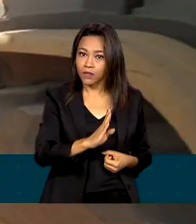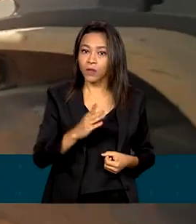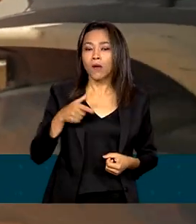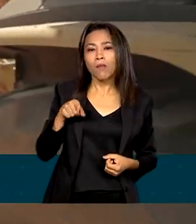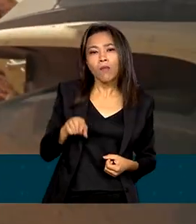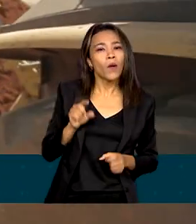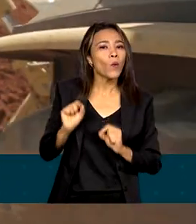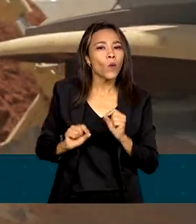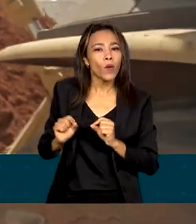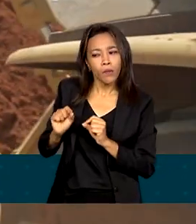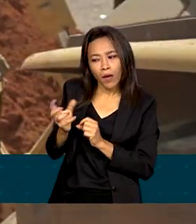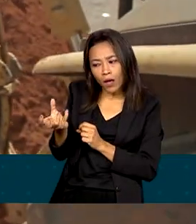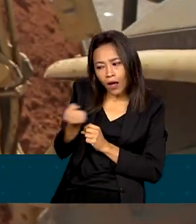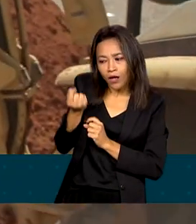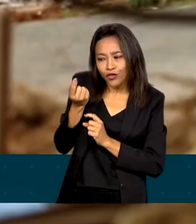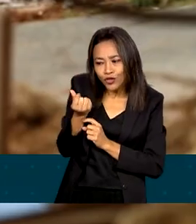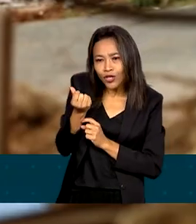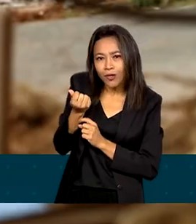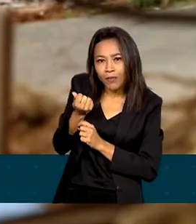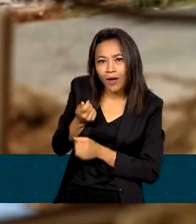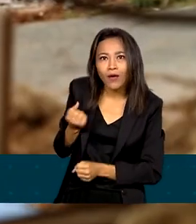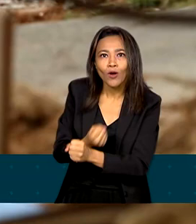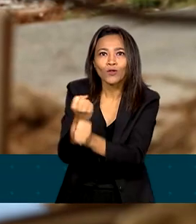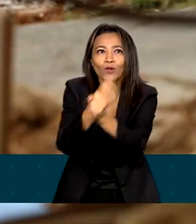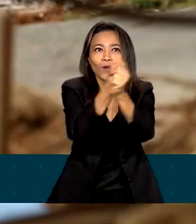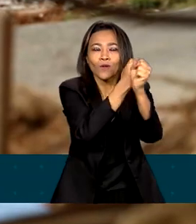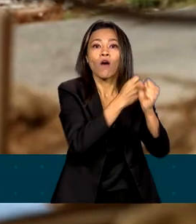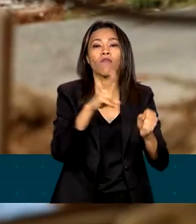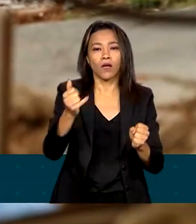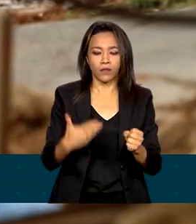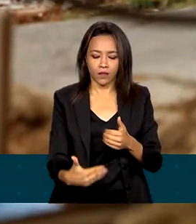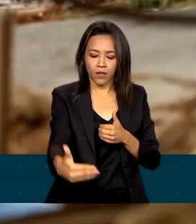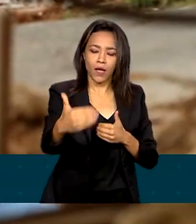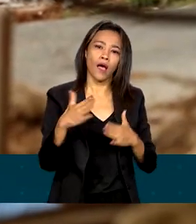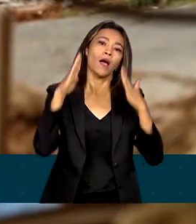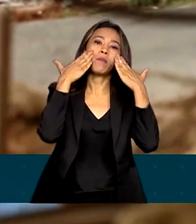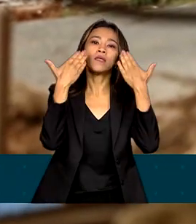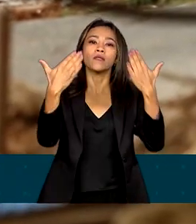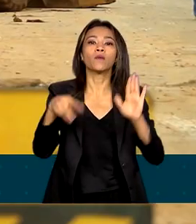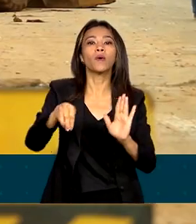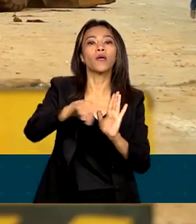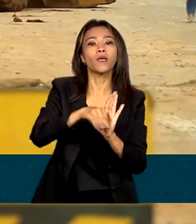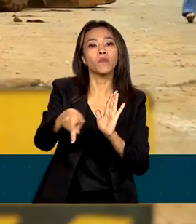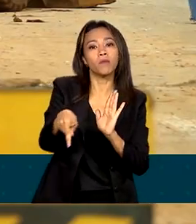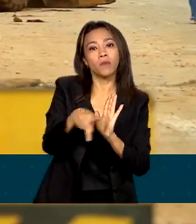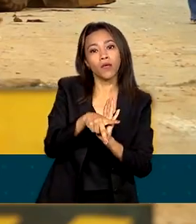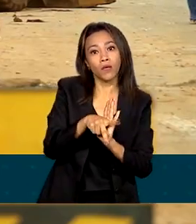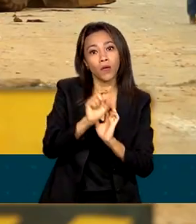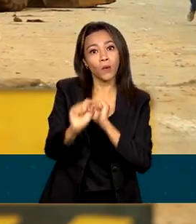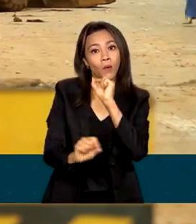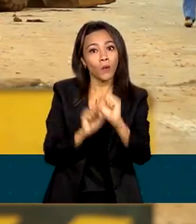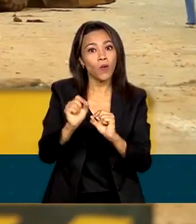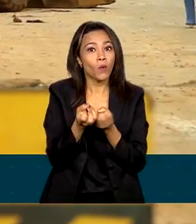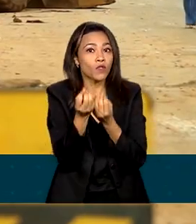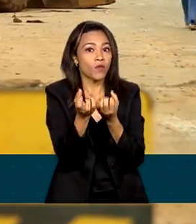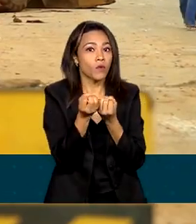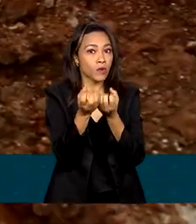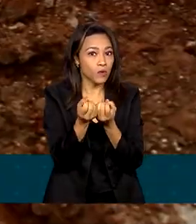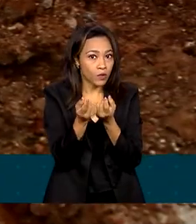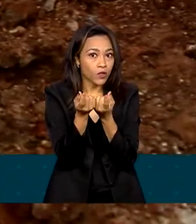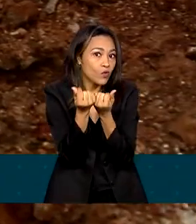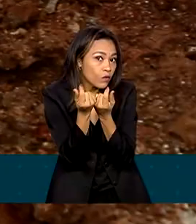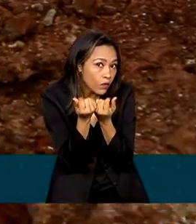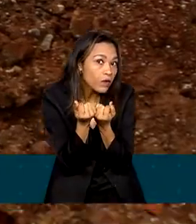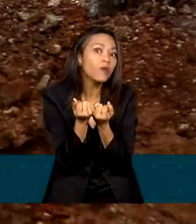disponibilizar os recursos necessários, será apresentada uma medida provisória com a atualização dos custos.